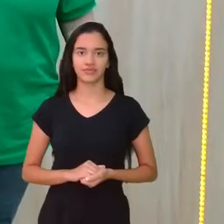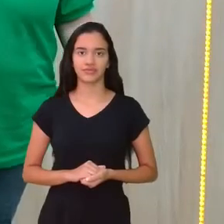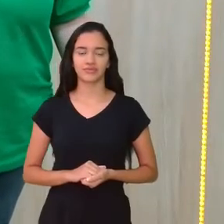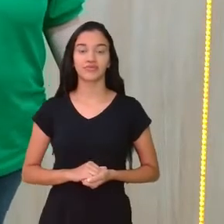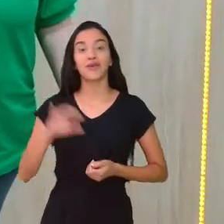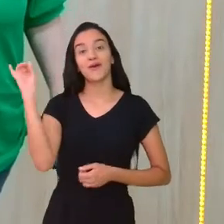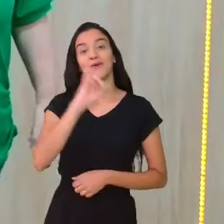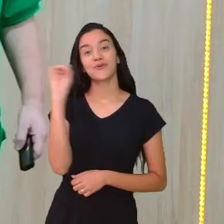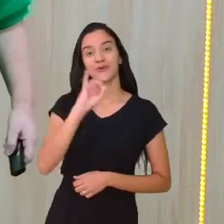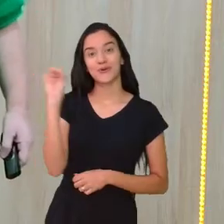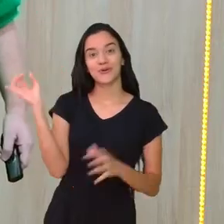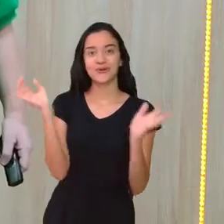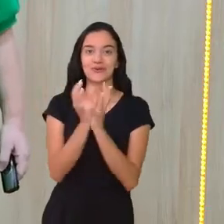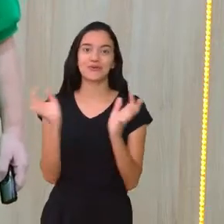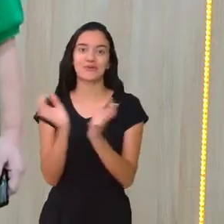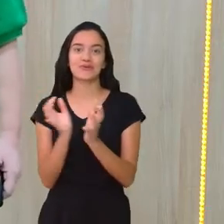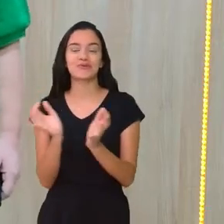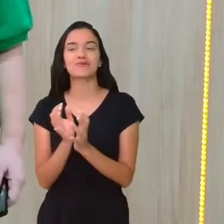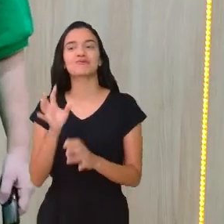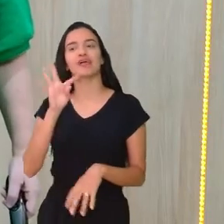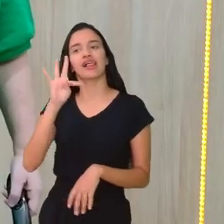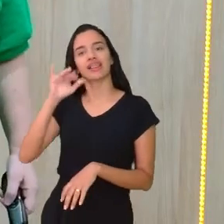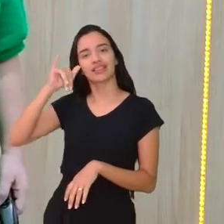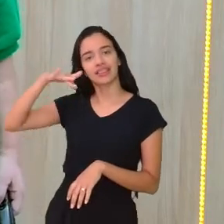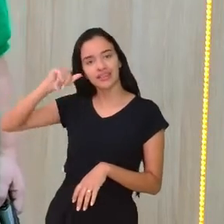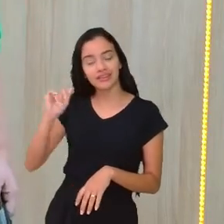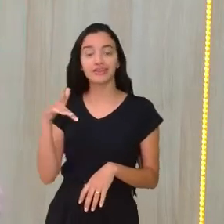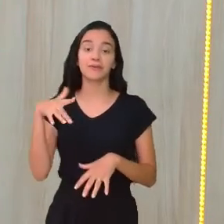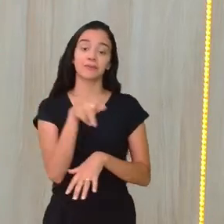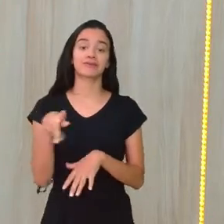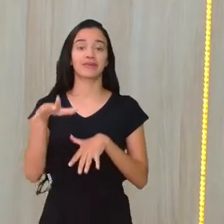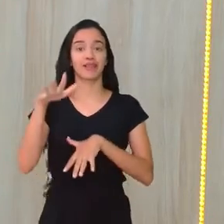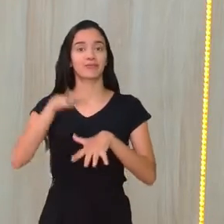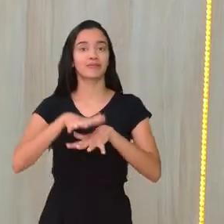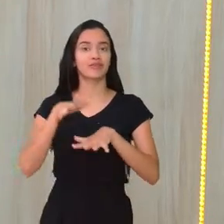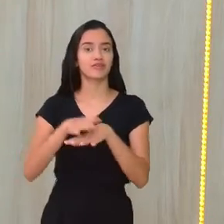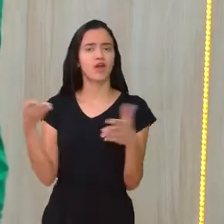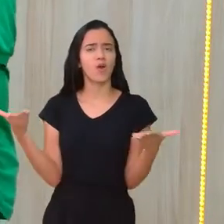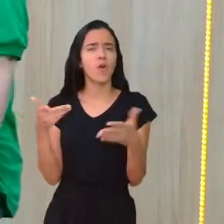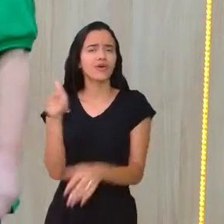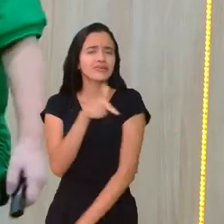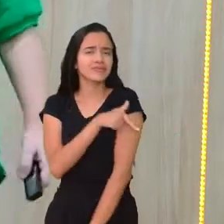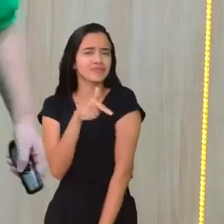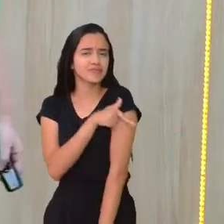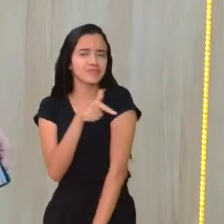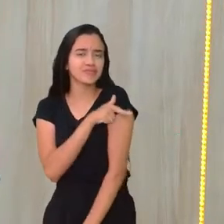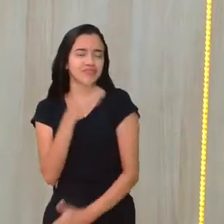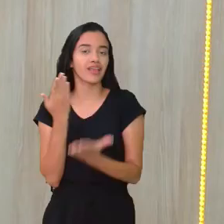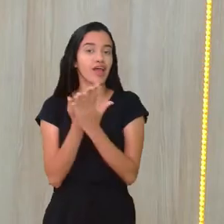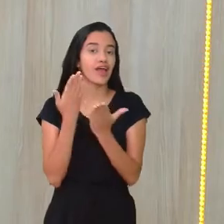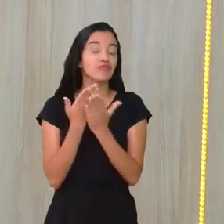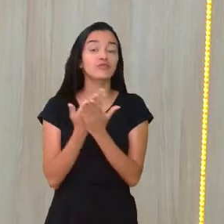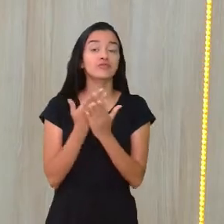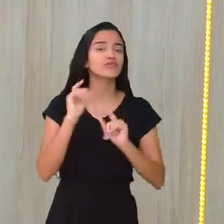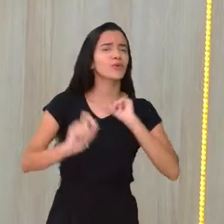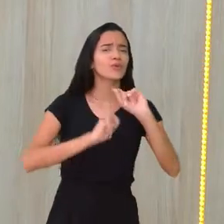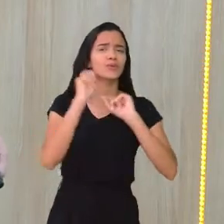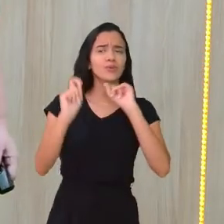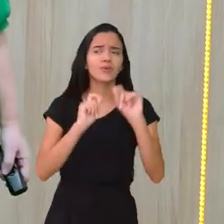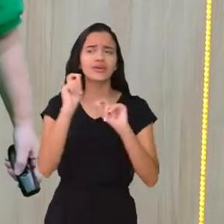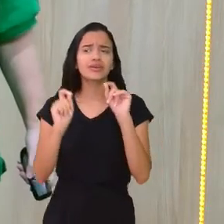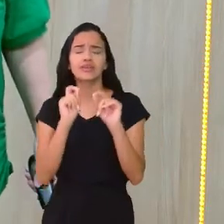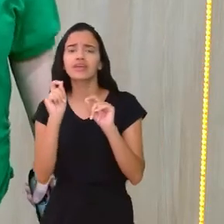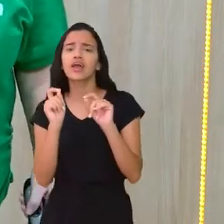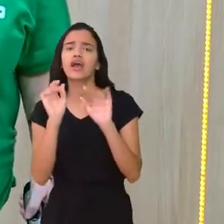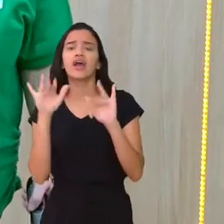Oi turma, sou Tânia Paredes, professora de matemática e hoje, na aula do sétimo ano, vamos ver simetria de